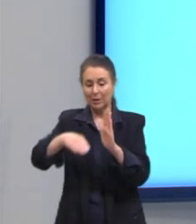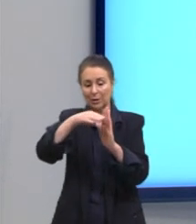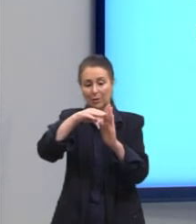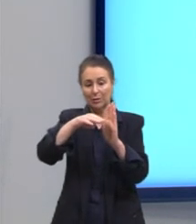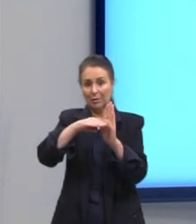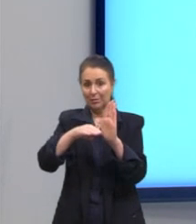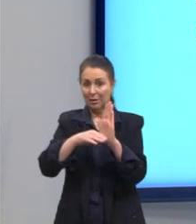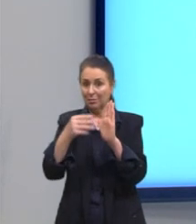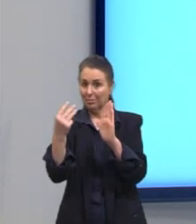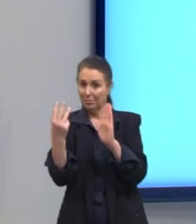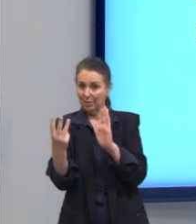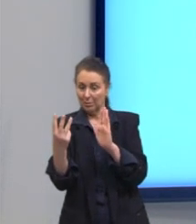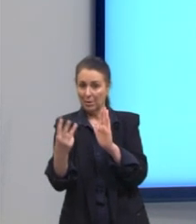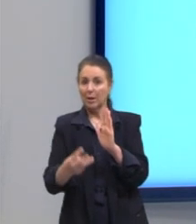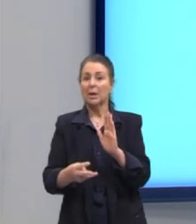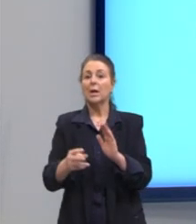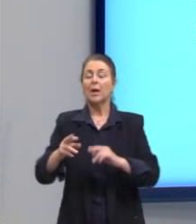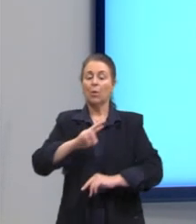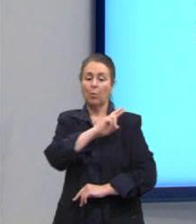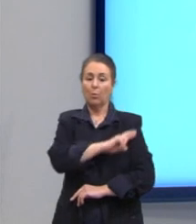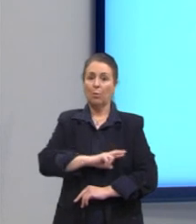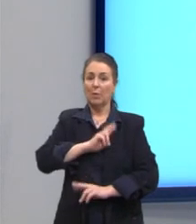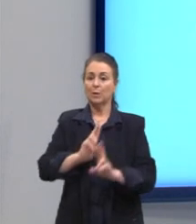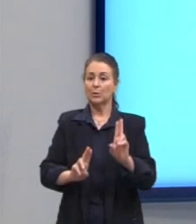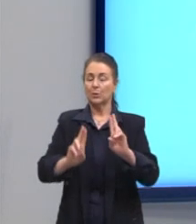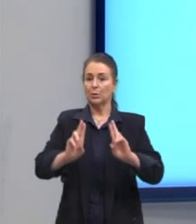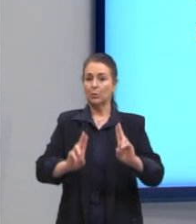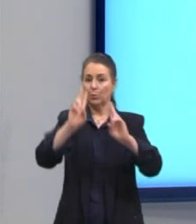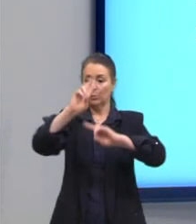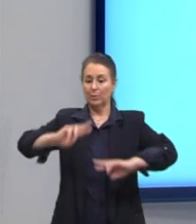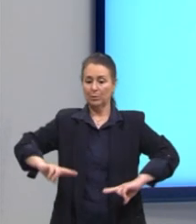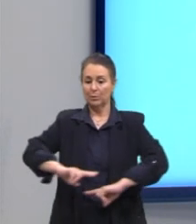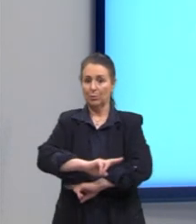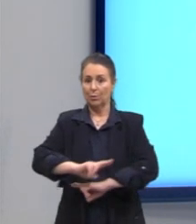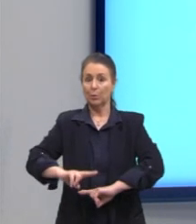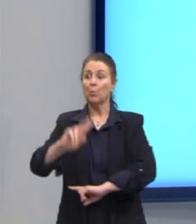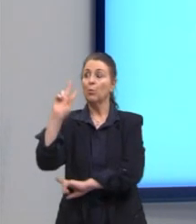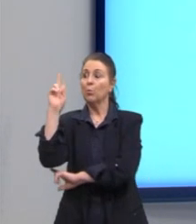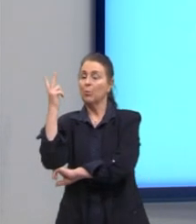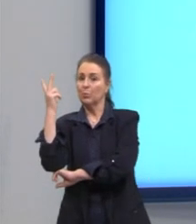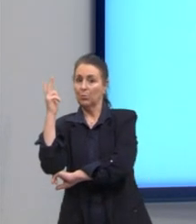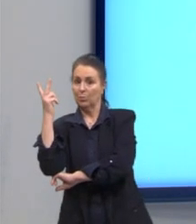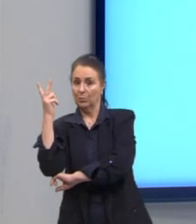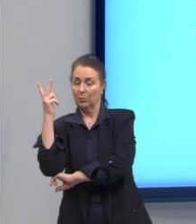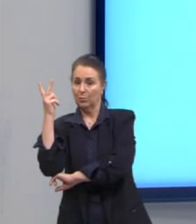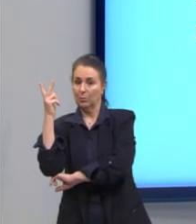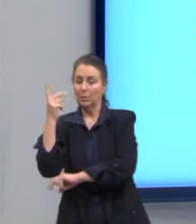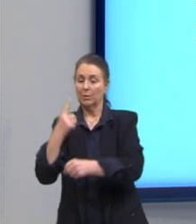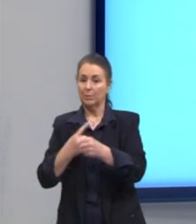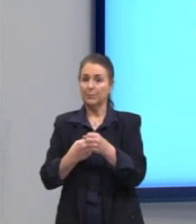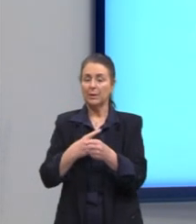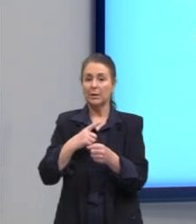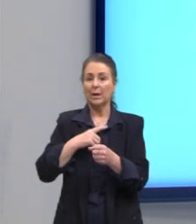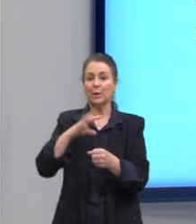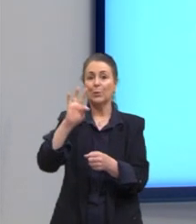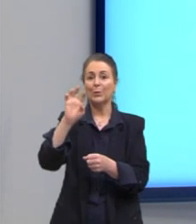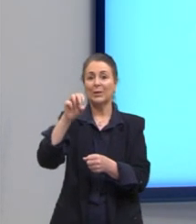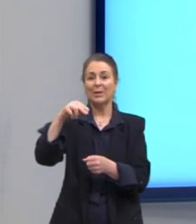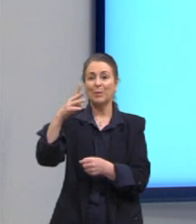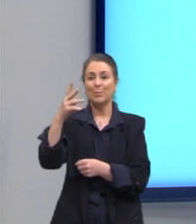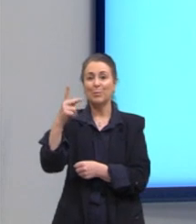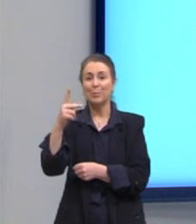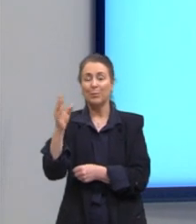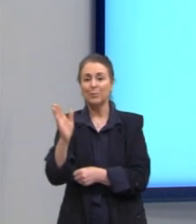distintas, né, que é um romance urbano, qual ele inicia, um romance histórico, onde a gente tem aí o quê? O Tempo e o Vento, e um